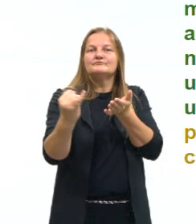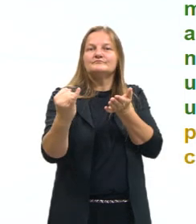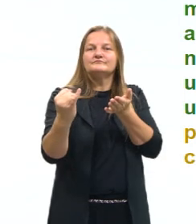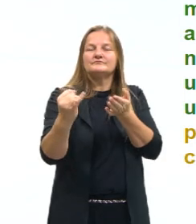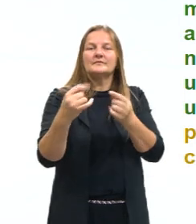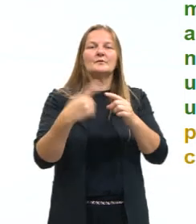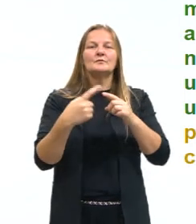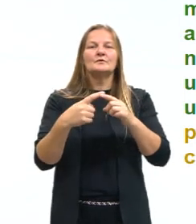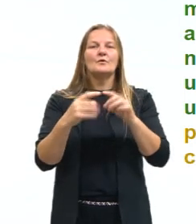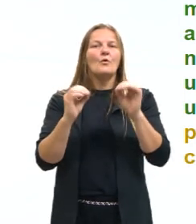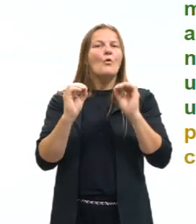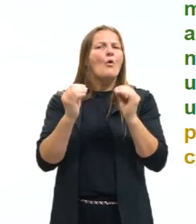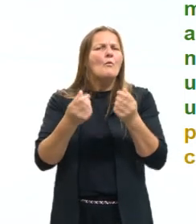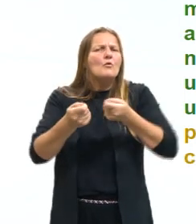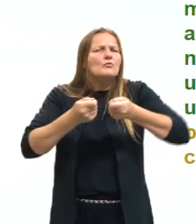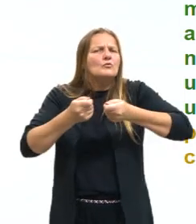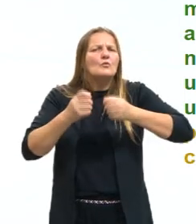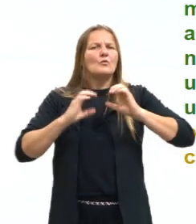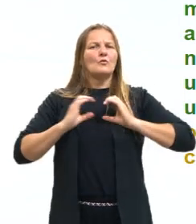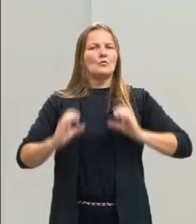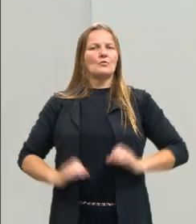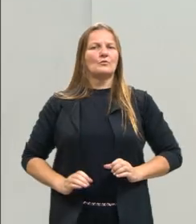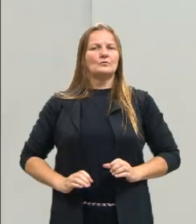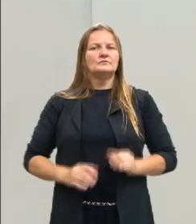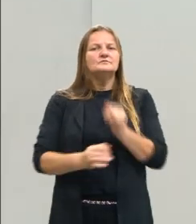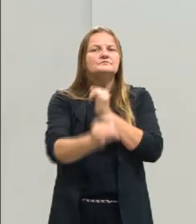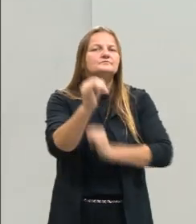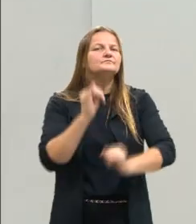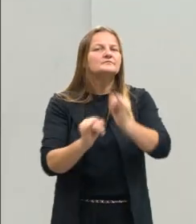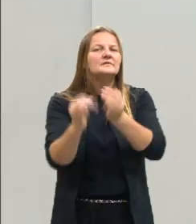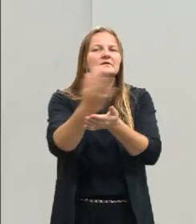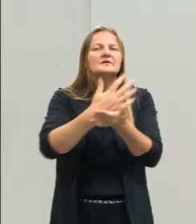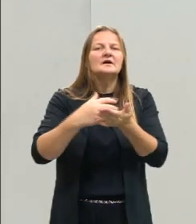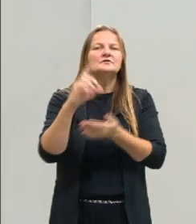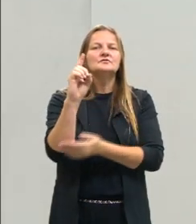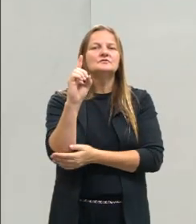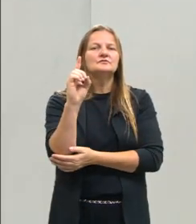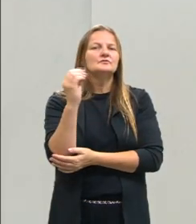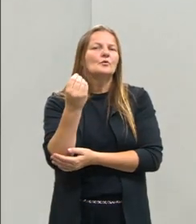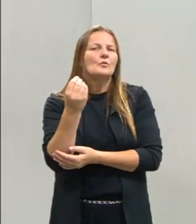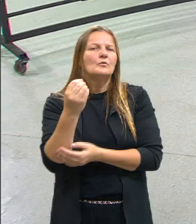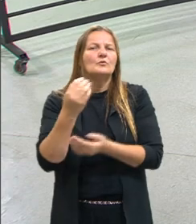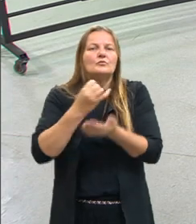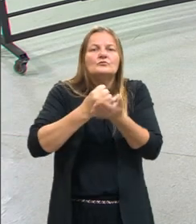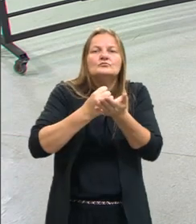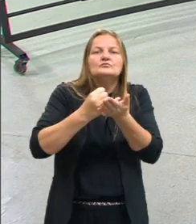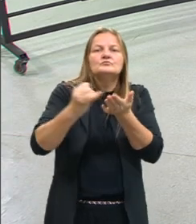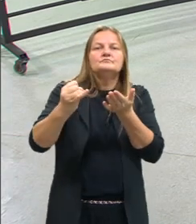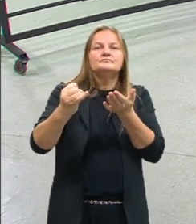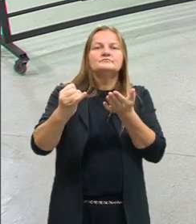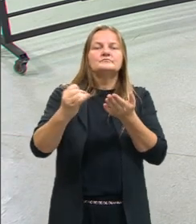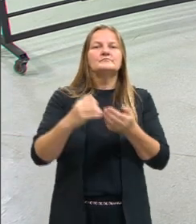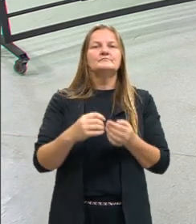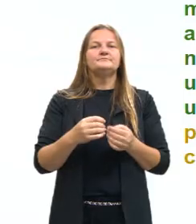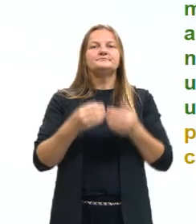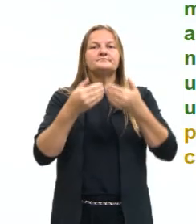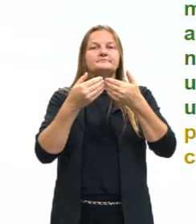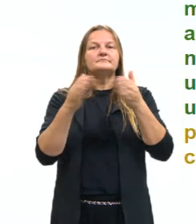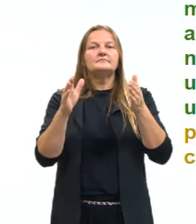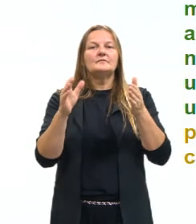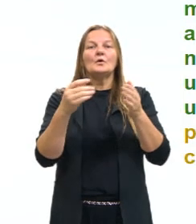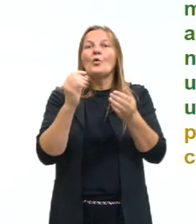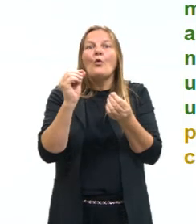Manipulação do comportamento de usuário pelo controle de dados na internet. Eu introduzo a partir de